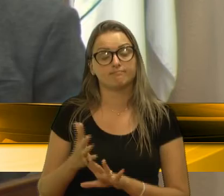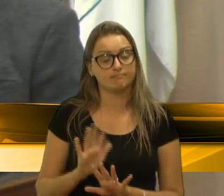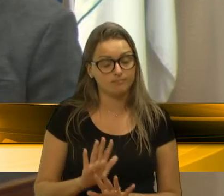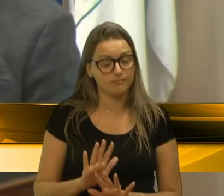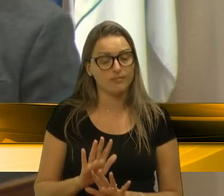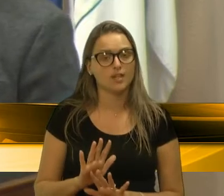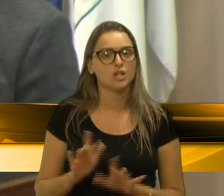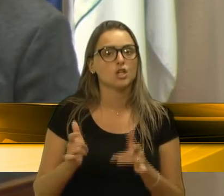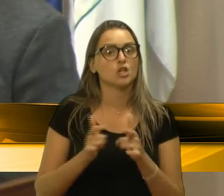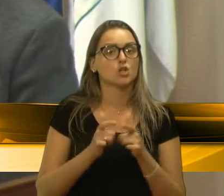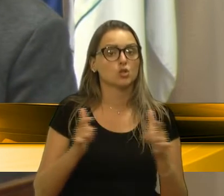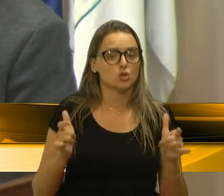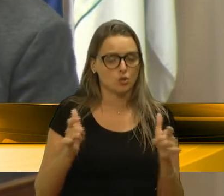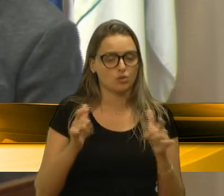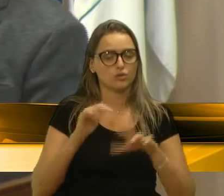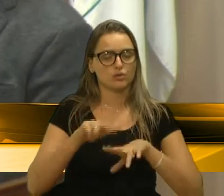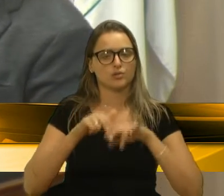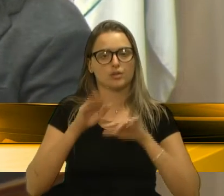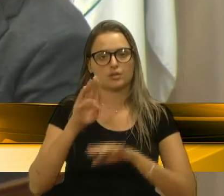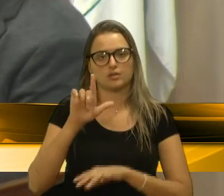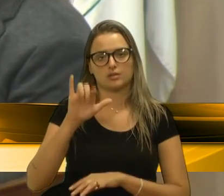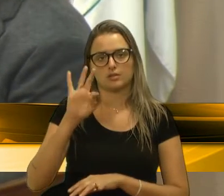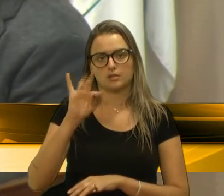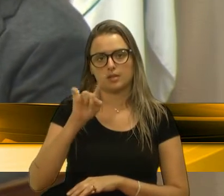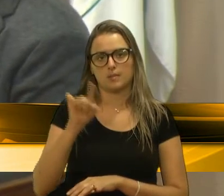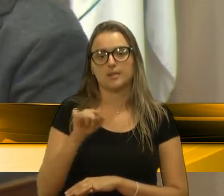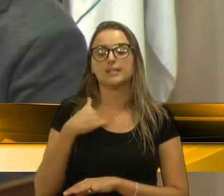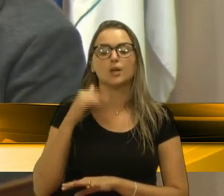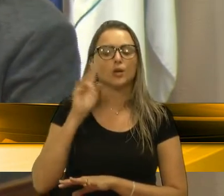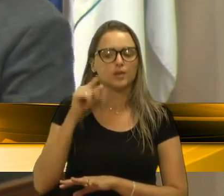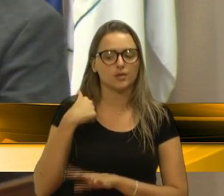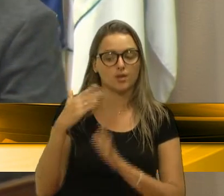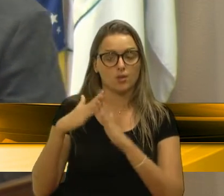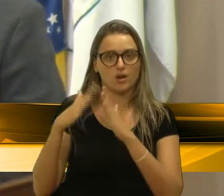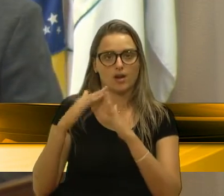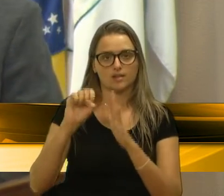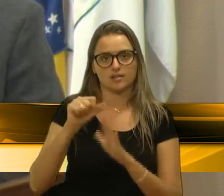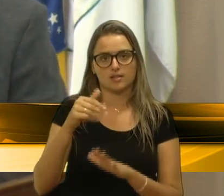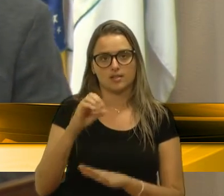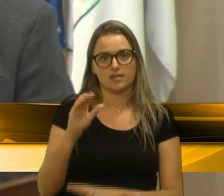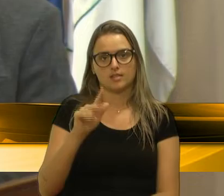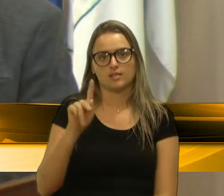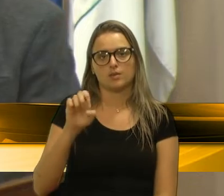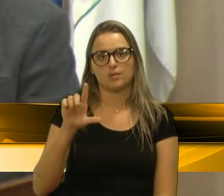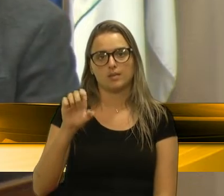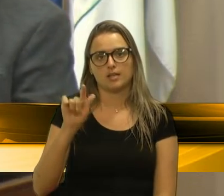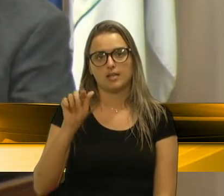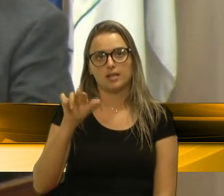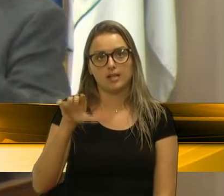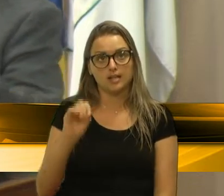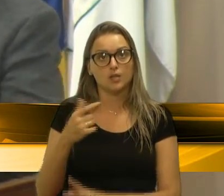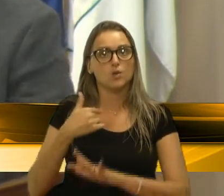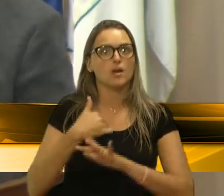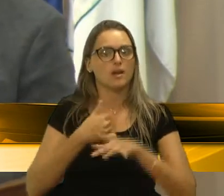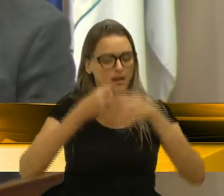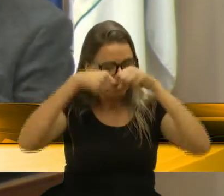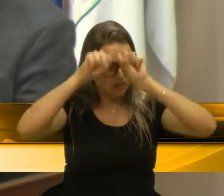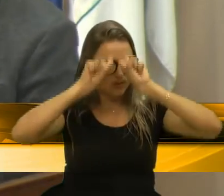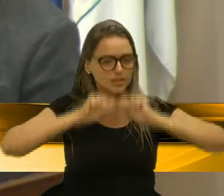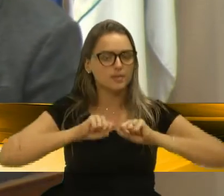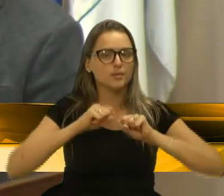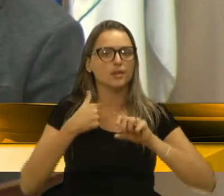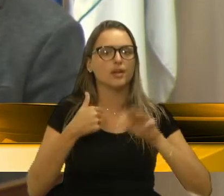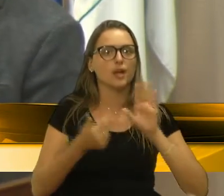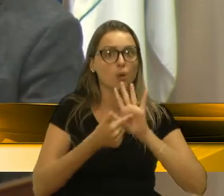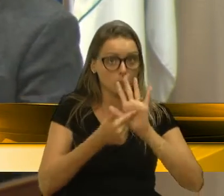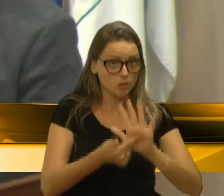em função da balada segura, e eu lembro que eu morava ali em São Peregrino, na frente da igreja de São Peregrino, e eu testemunhei, cedia as fotos e